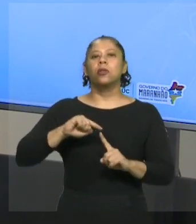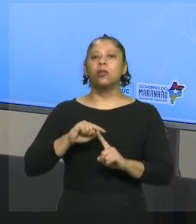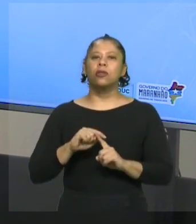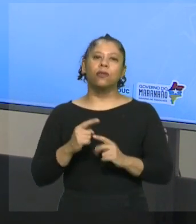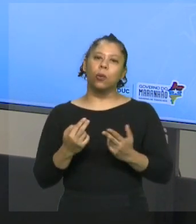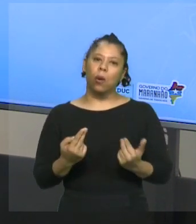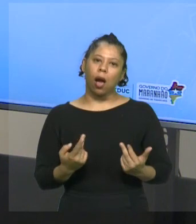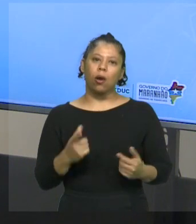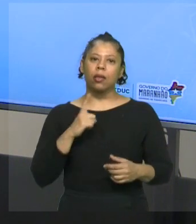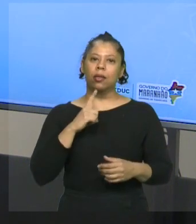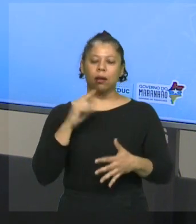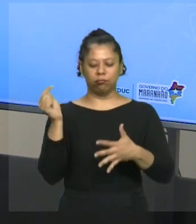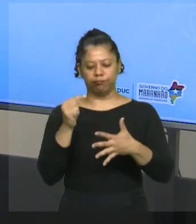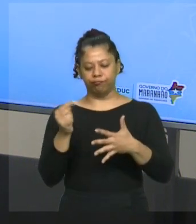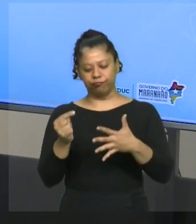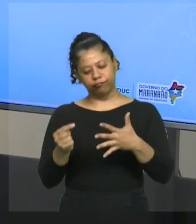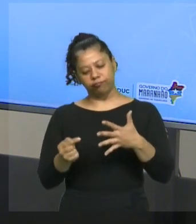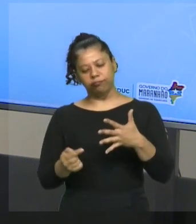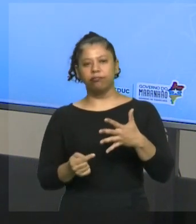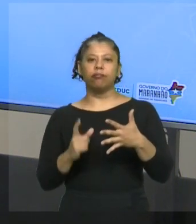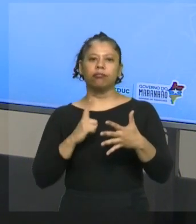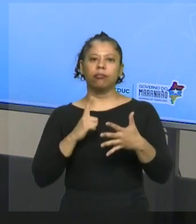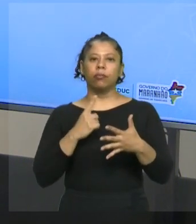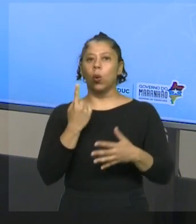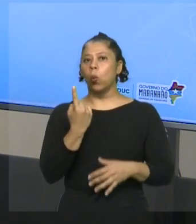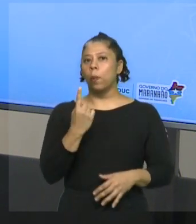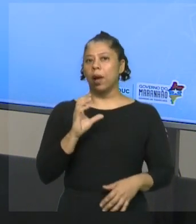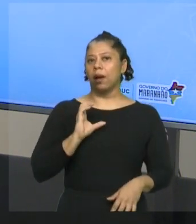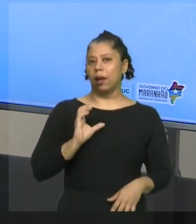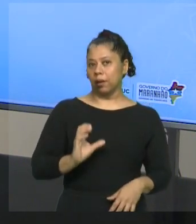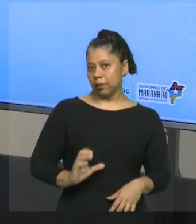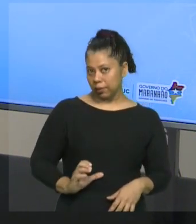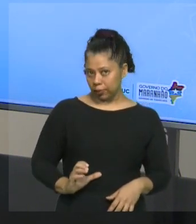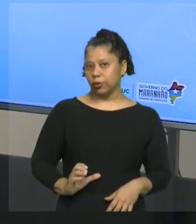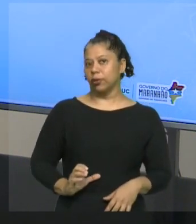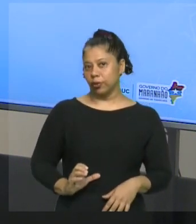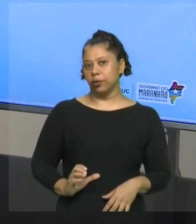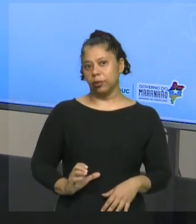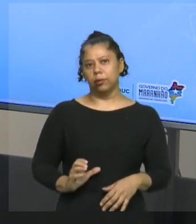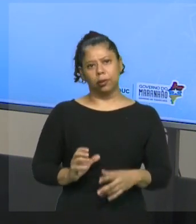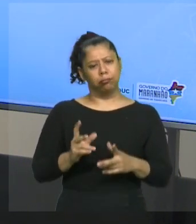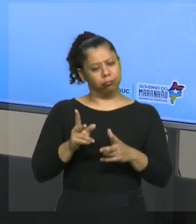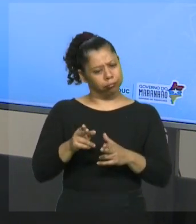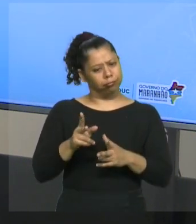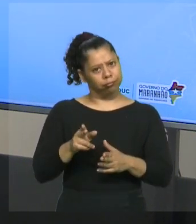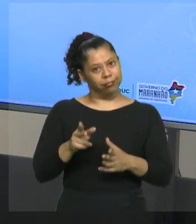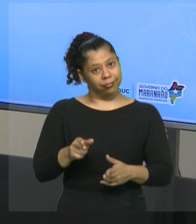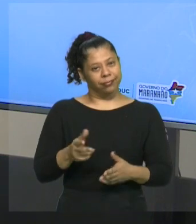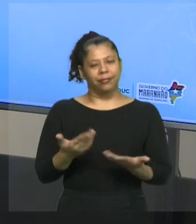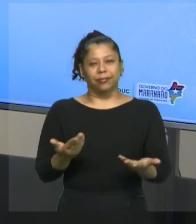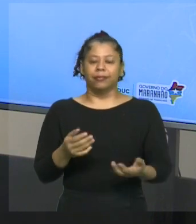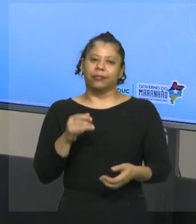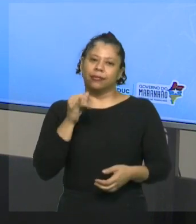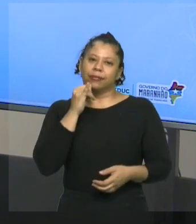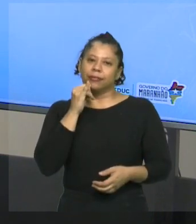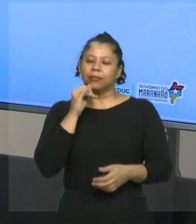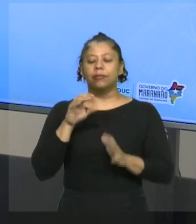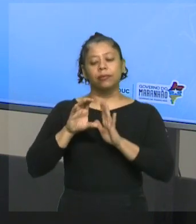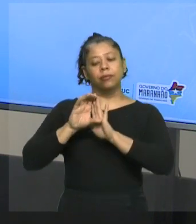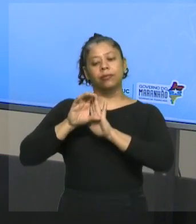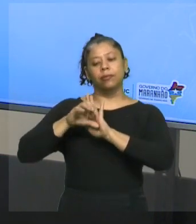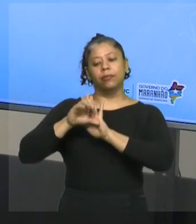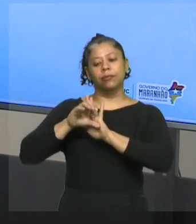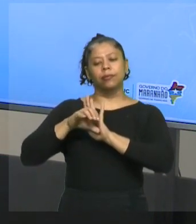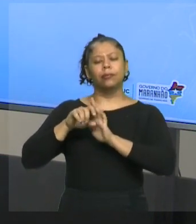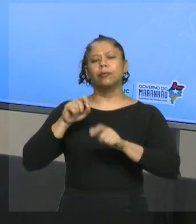você tem elementos que têm uma característica, pelo menos, em comum. Então, vamos lá para a definição de